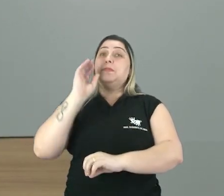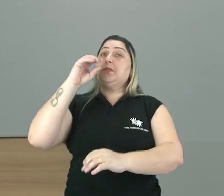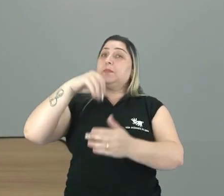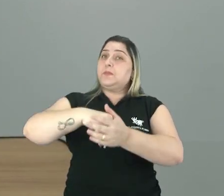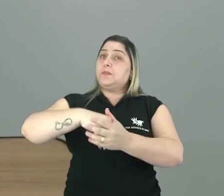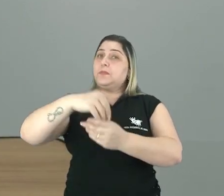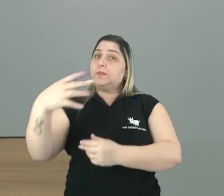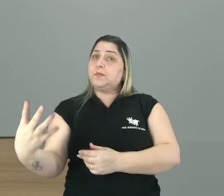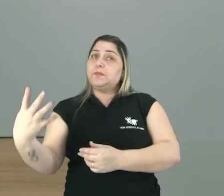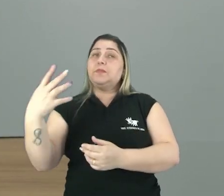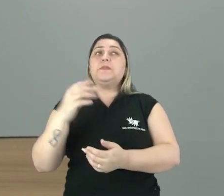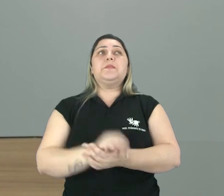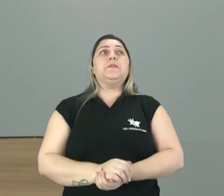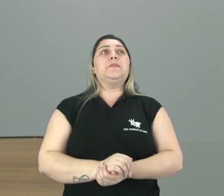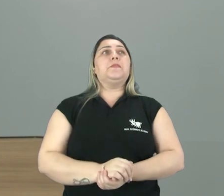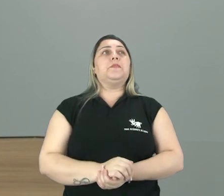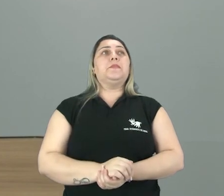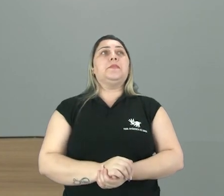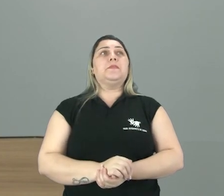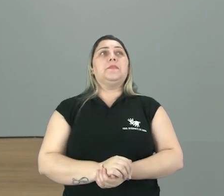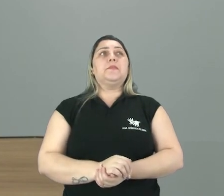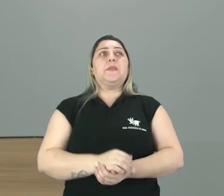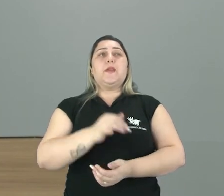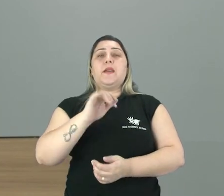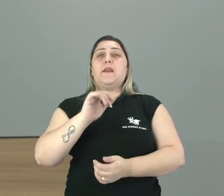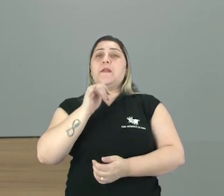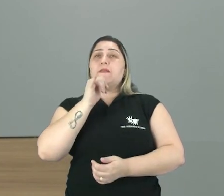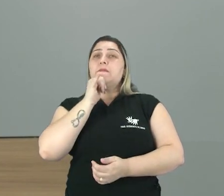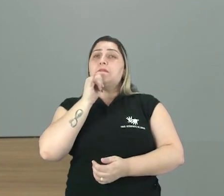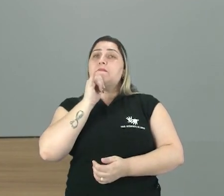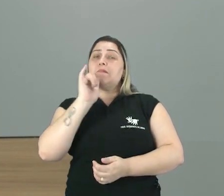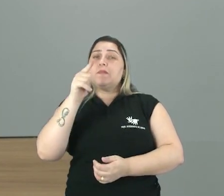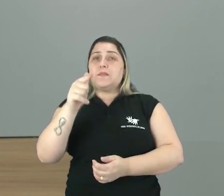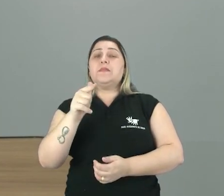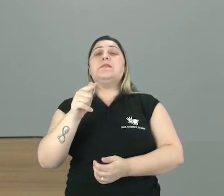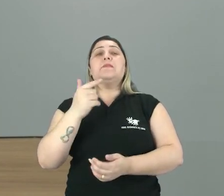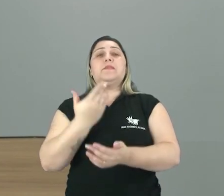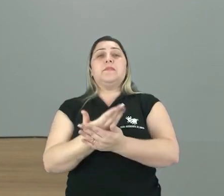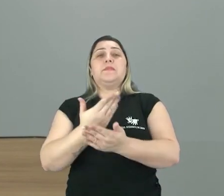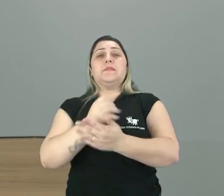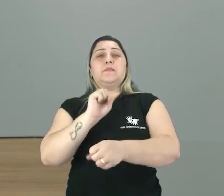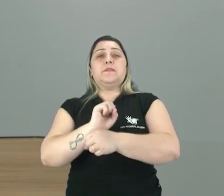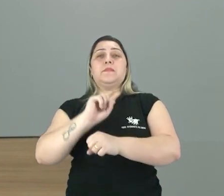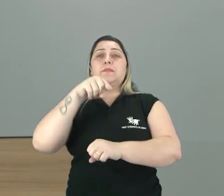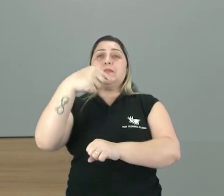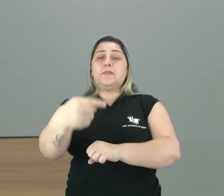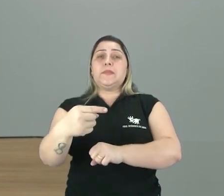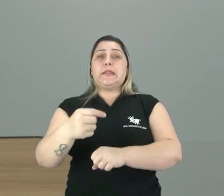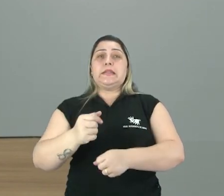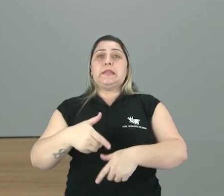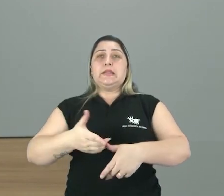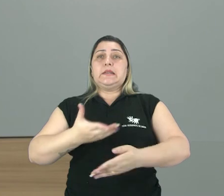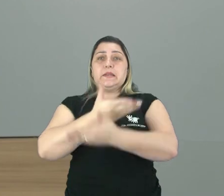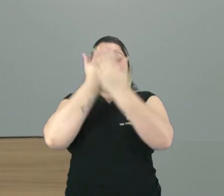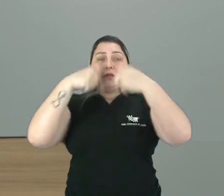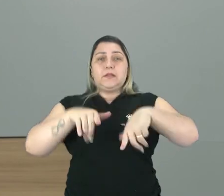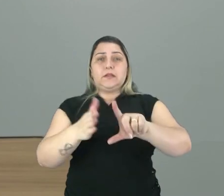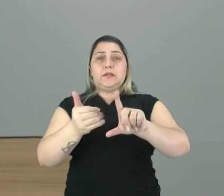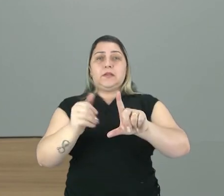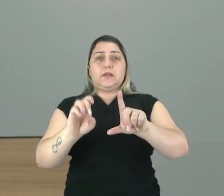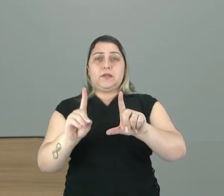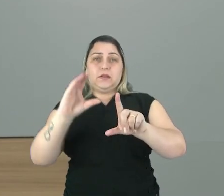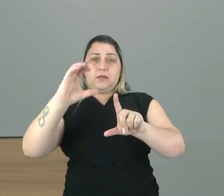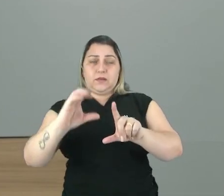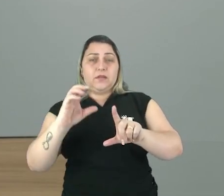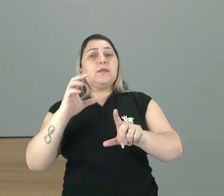Externa. Tá bom. A gente vai ver outros exemplos. Na próxima aula. Então fica por aí. Te aguardo na próxima aula. Mas não esqueça de acessar. A plataforma Eduque.